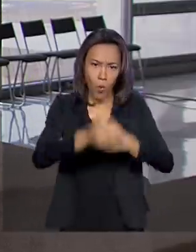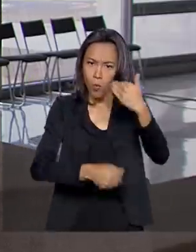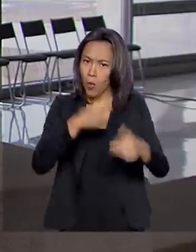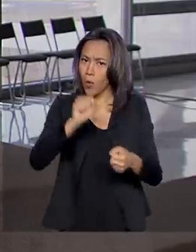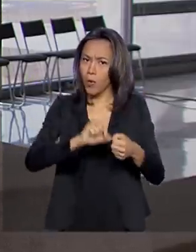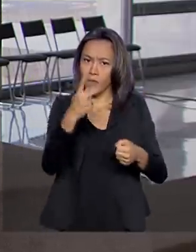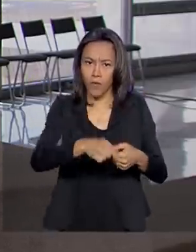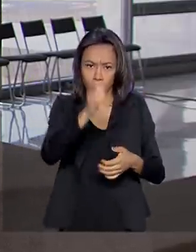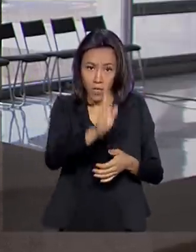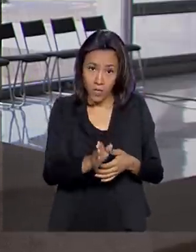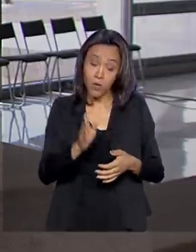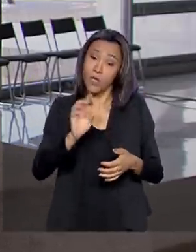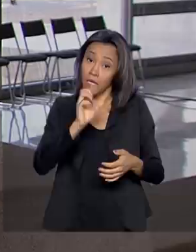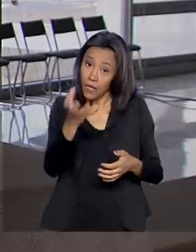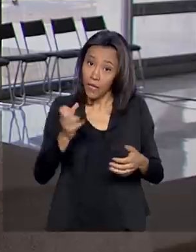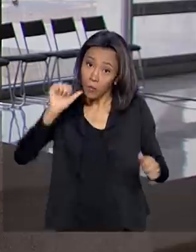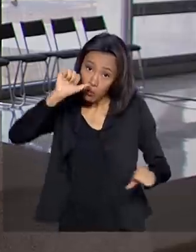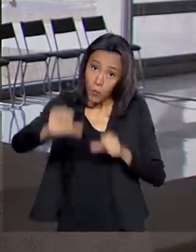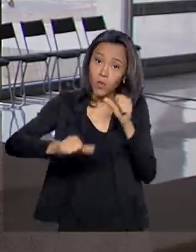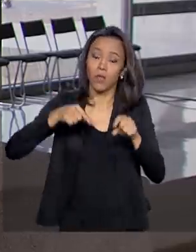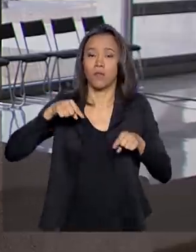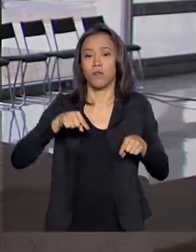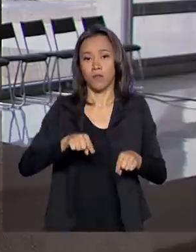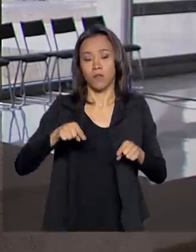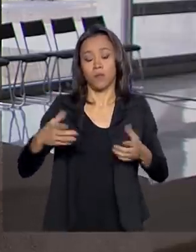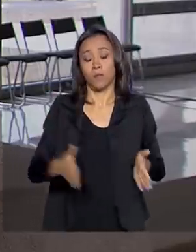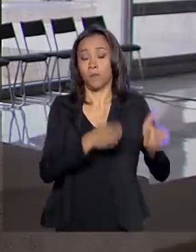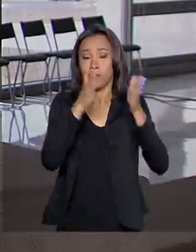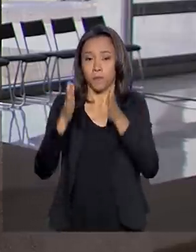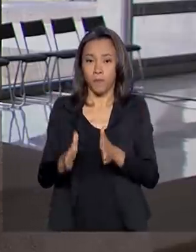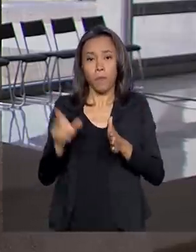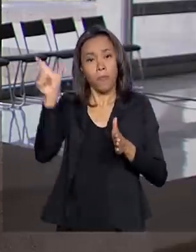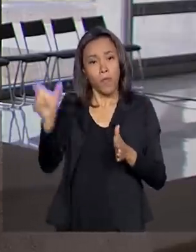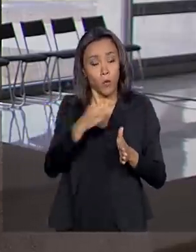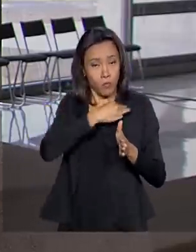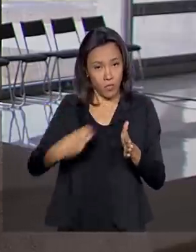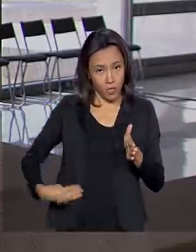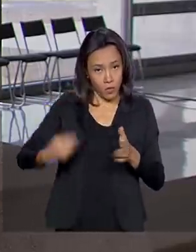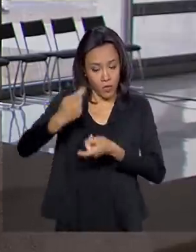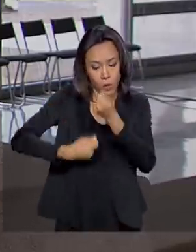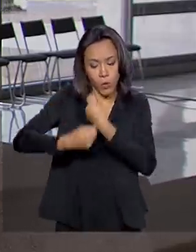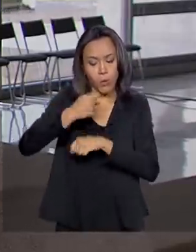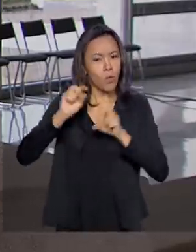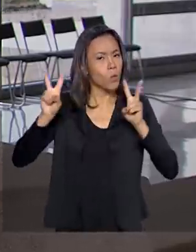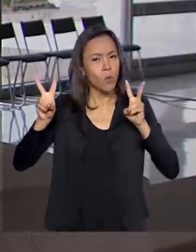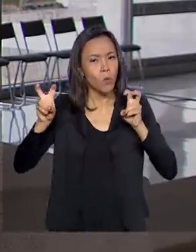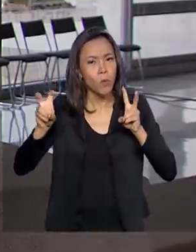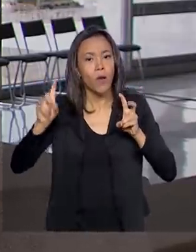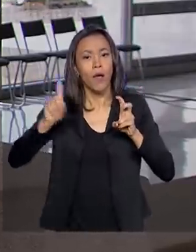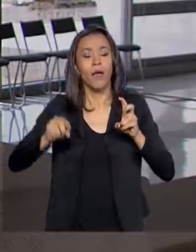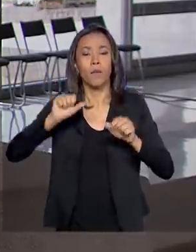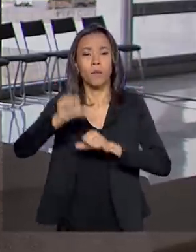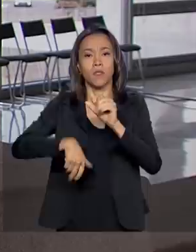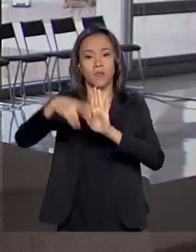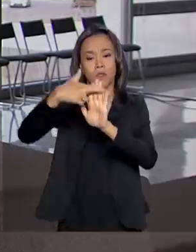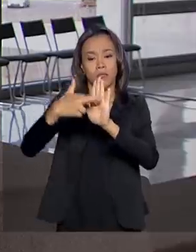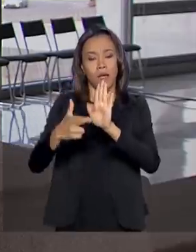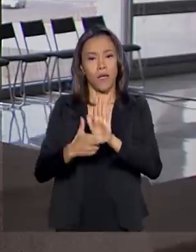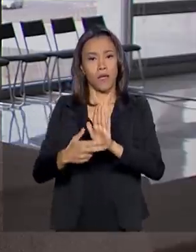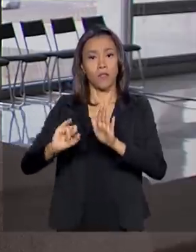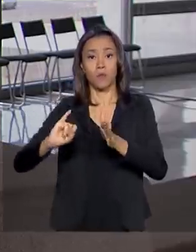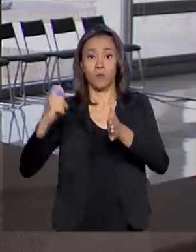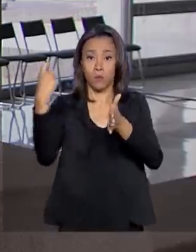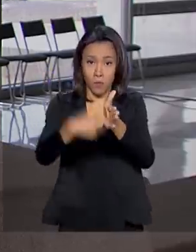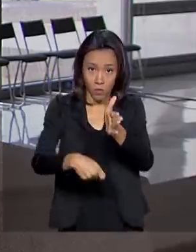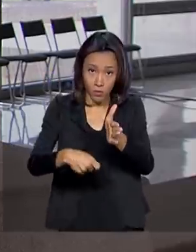realidade. Já com o ministro Paulo Guedes, da Economia, um dos assuntos deve ser a reforma tributária. A proposta do